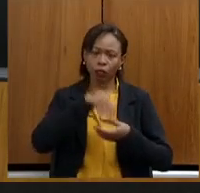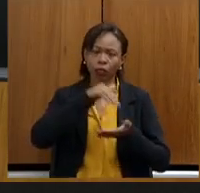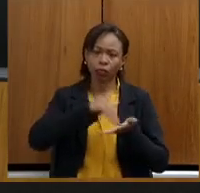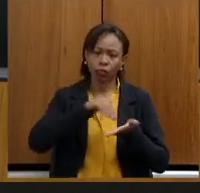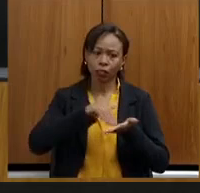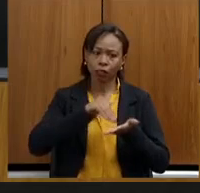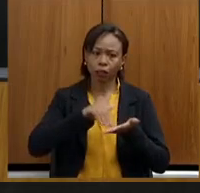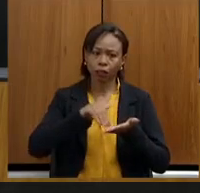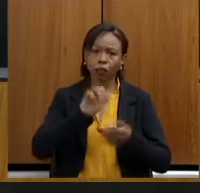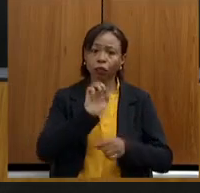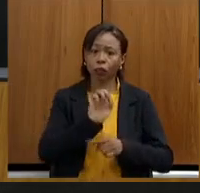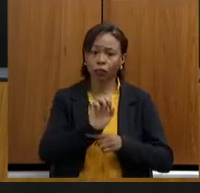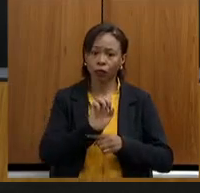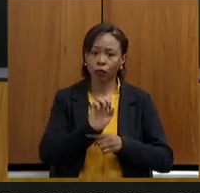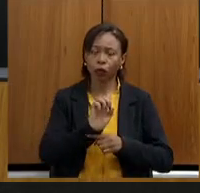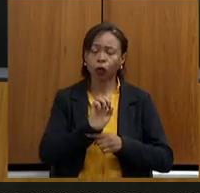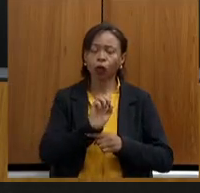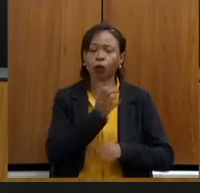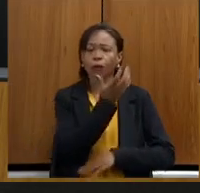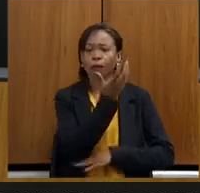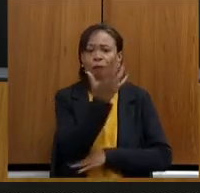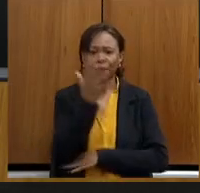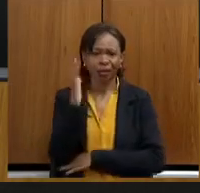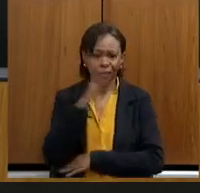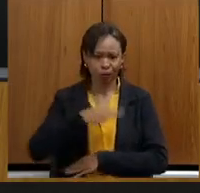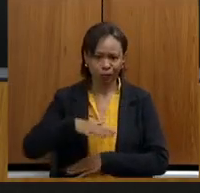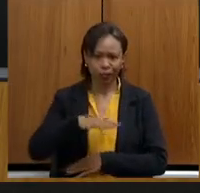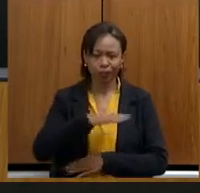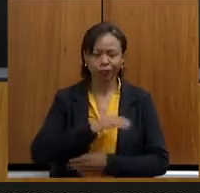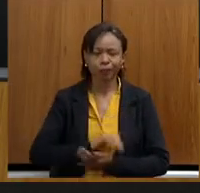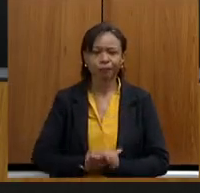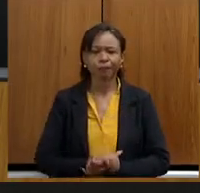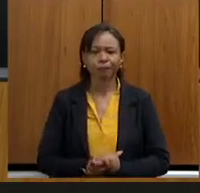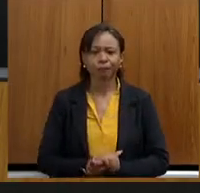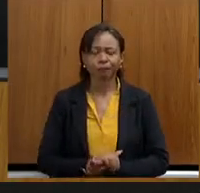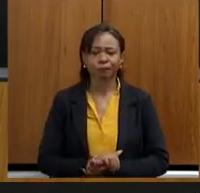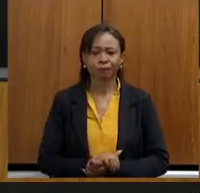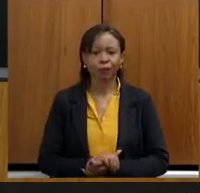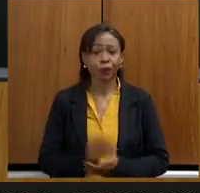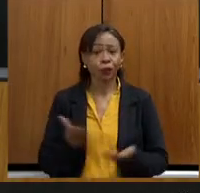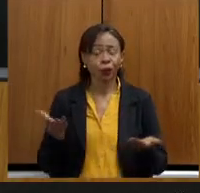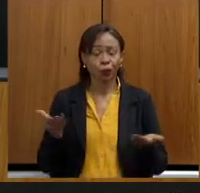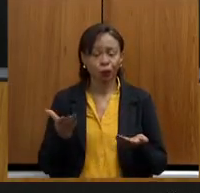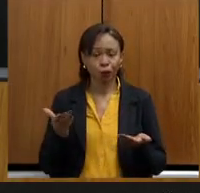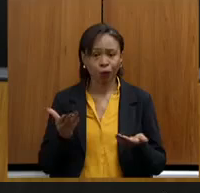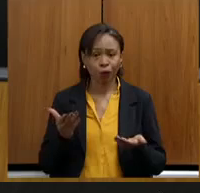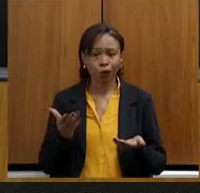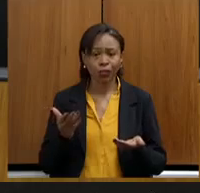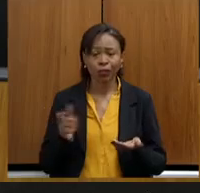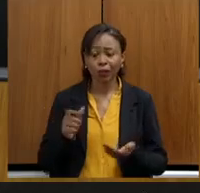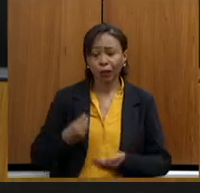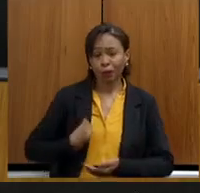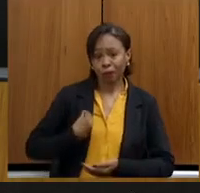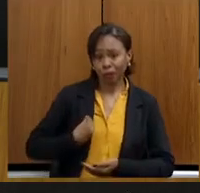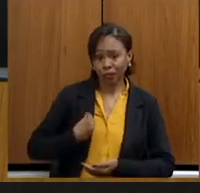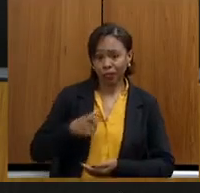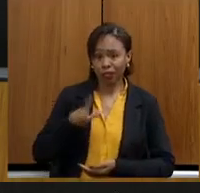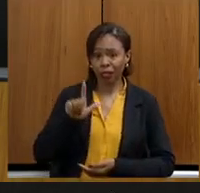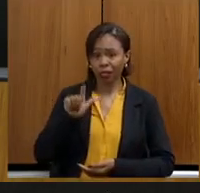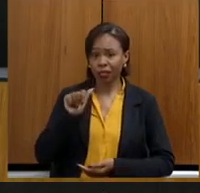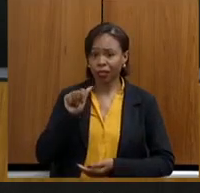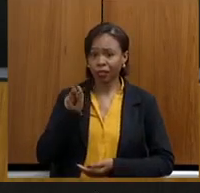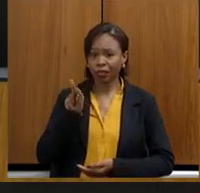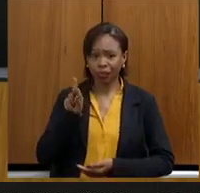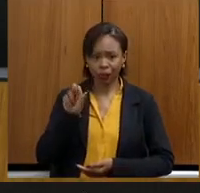Ambiente. Eu quero registrar aqui a presença de uma grande deputada dessa casa também, deputada Laura Serrano,